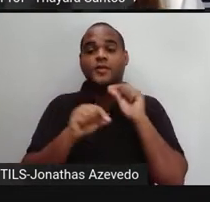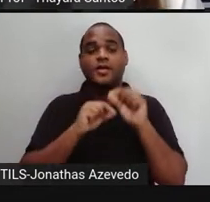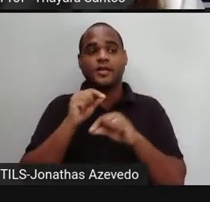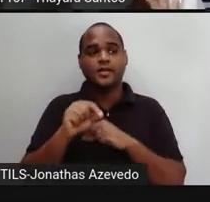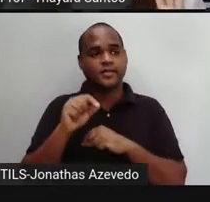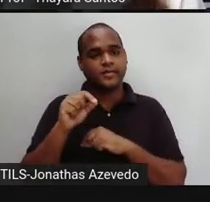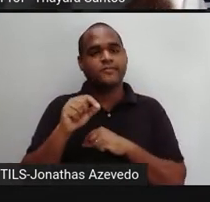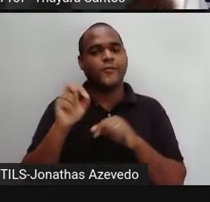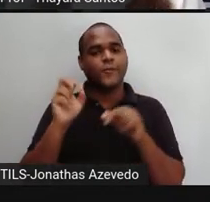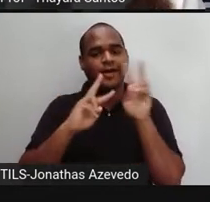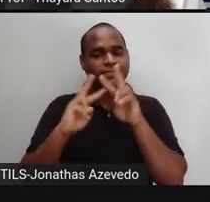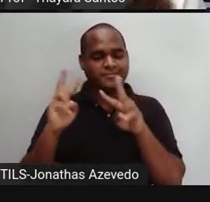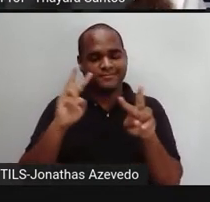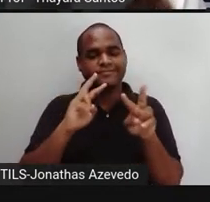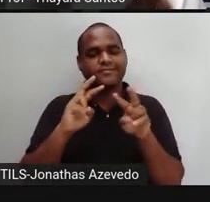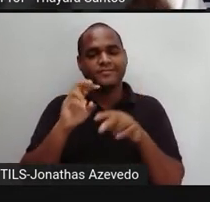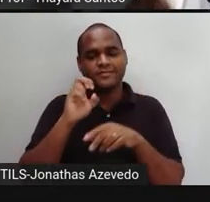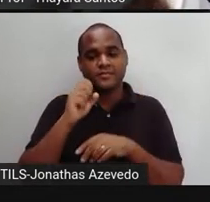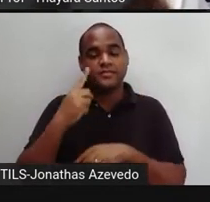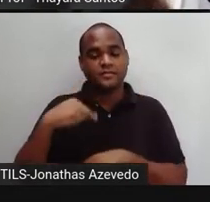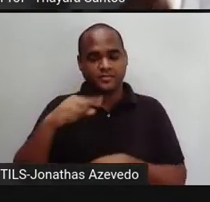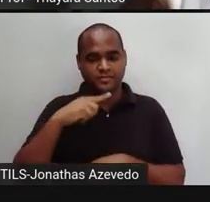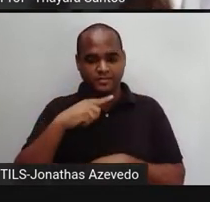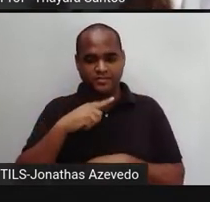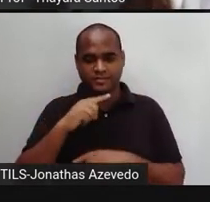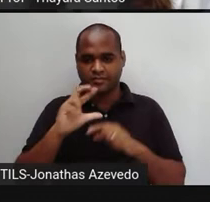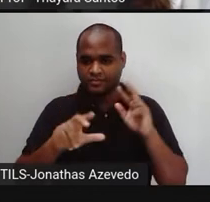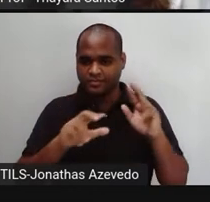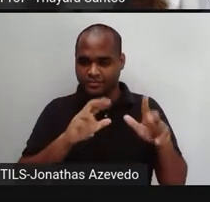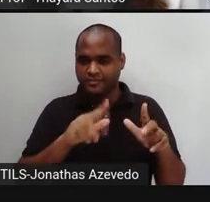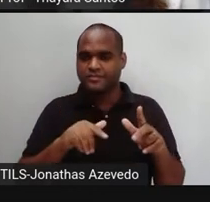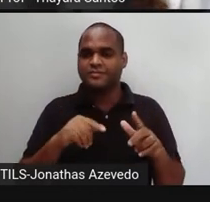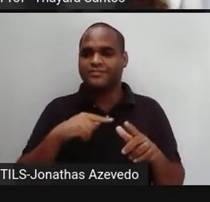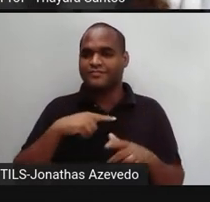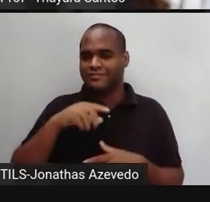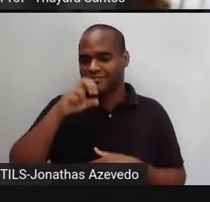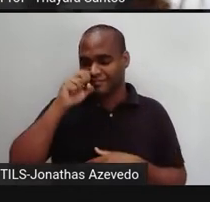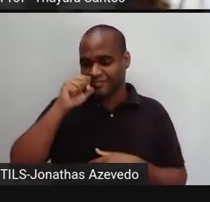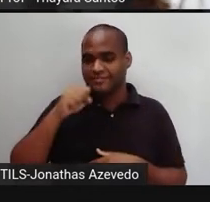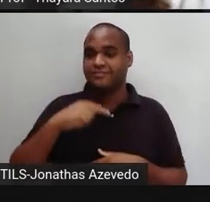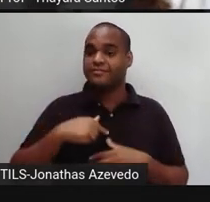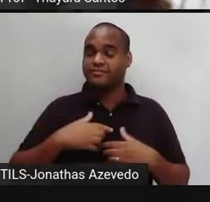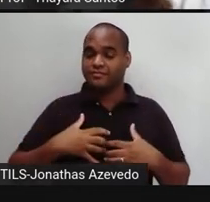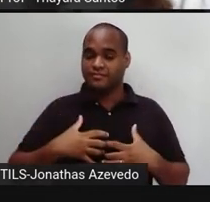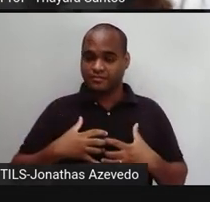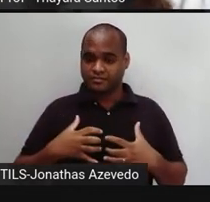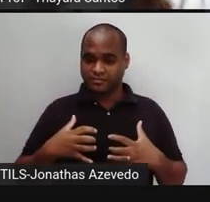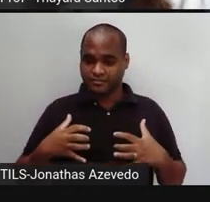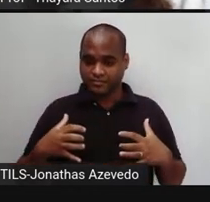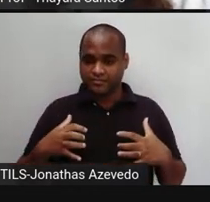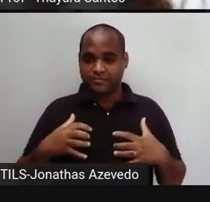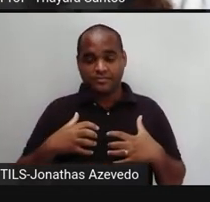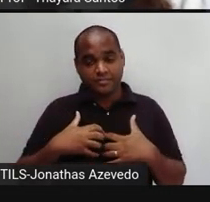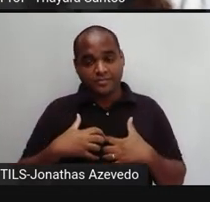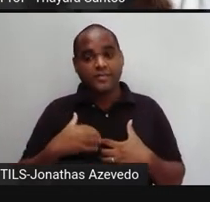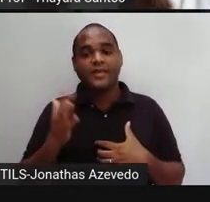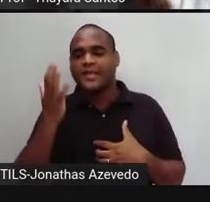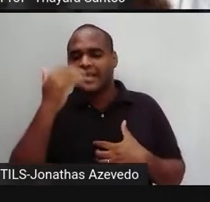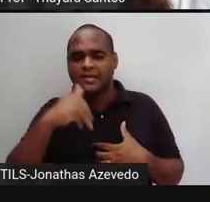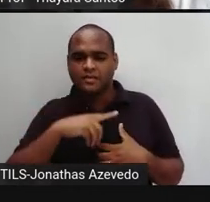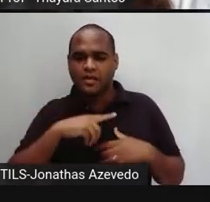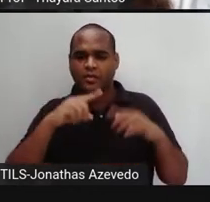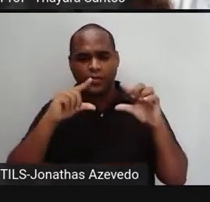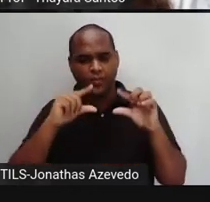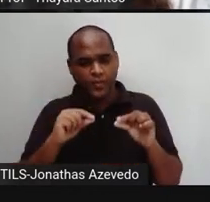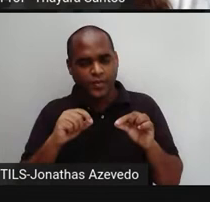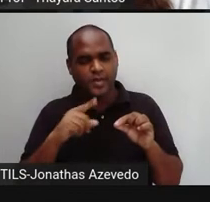ar. Então, quando a gente inspira, as costelas sobem, a pressão interna diminui, isso